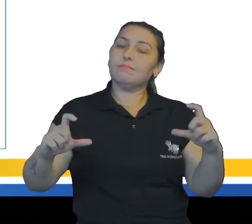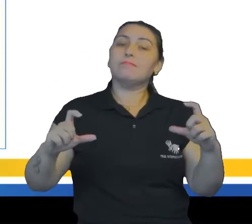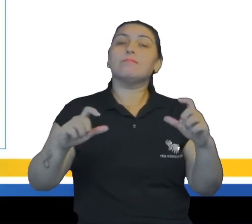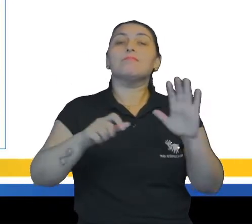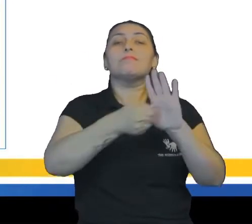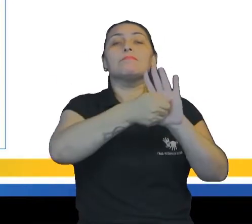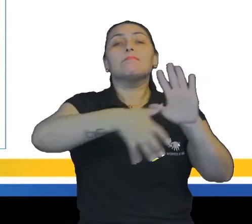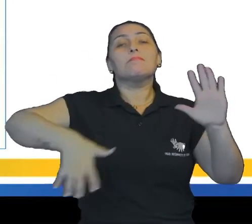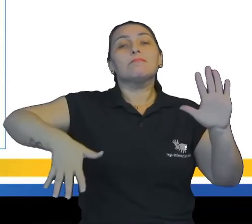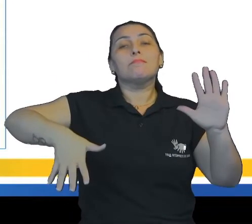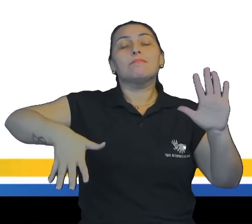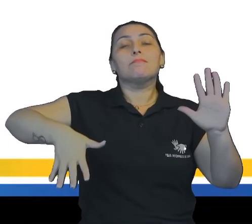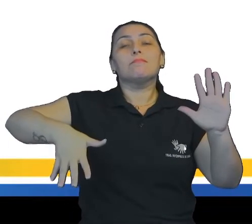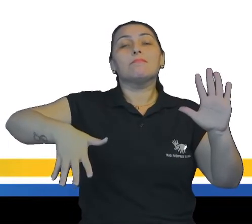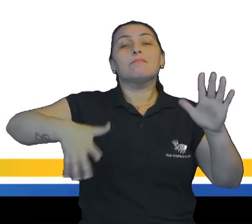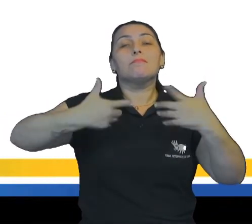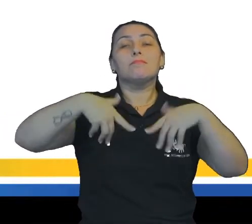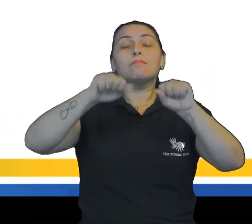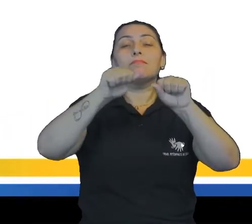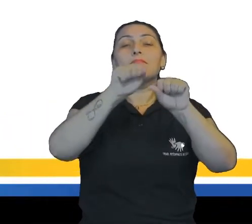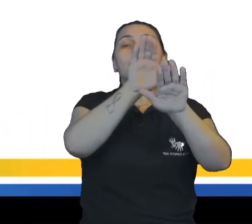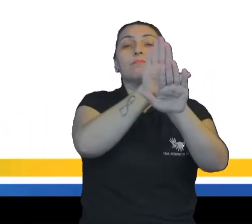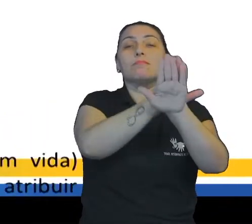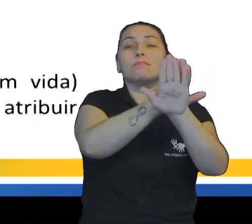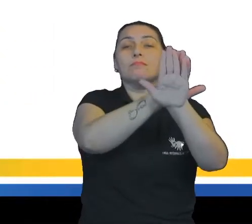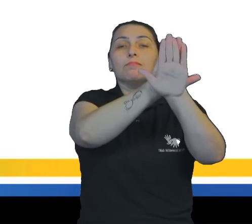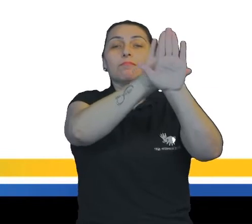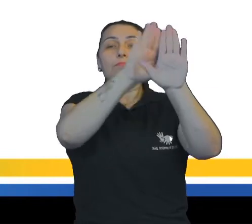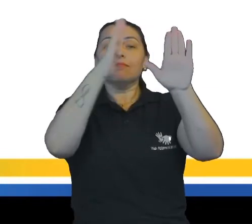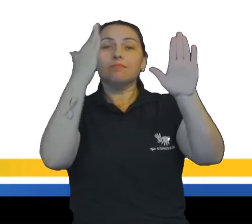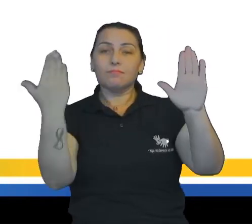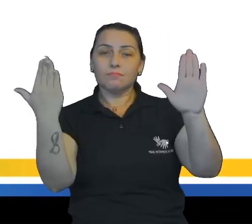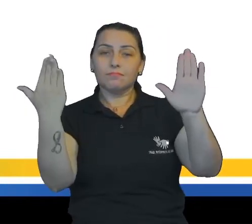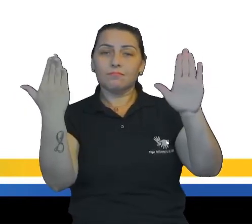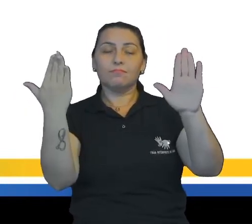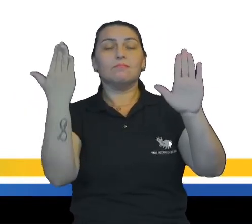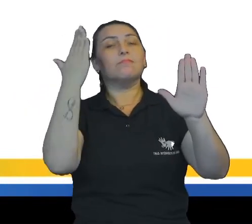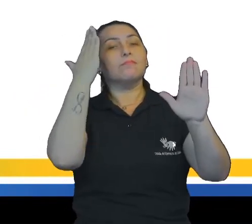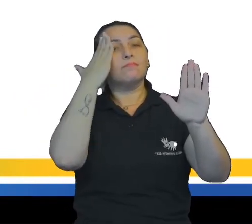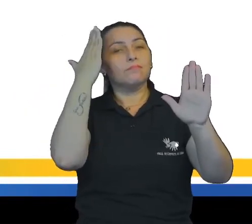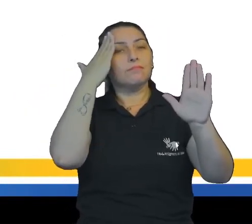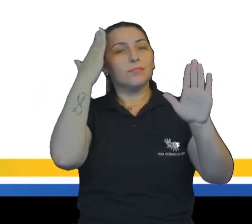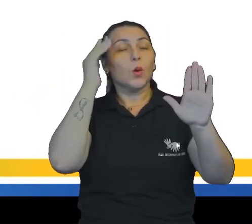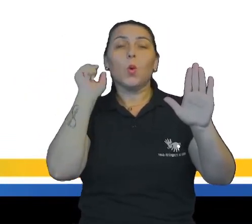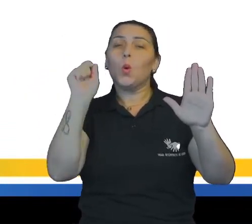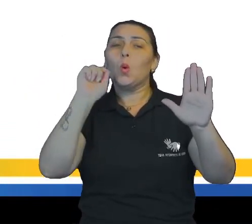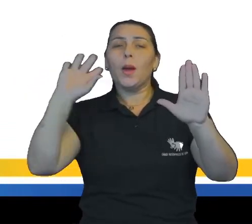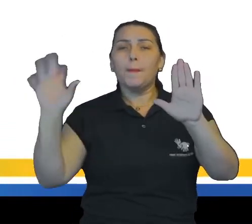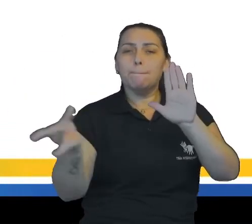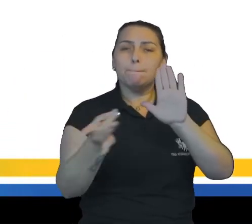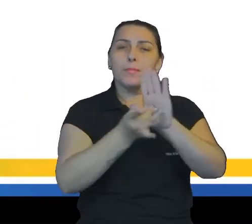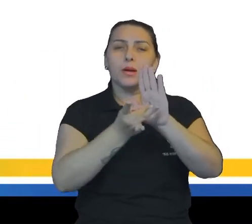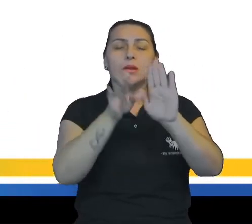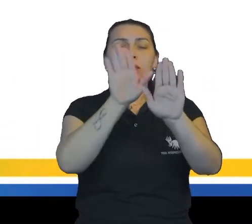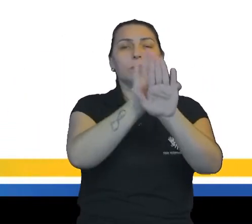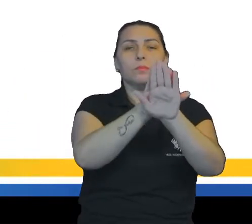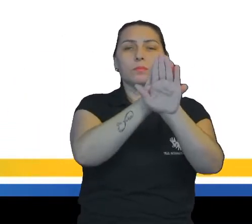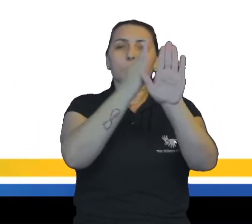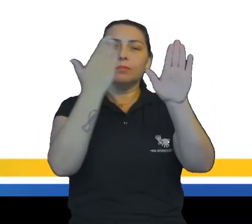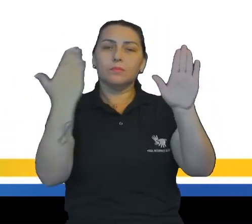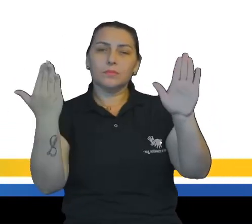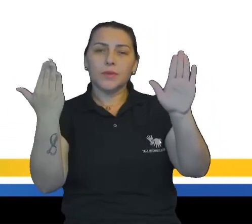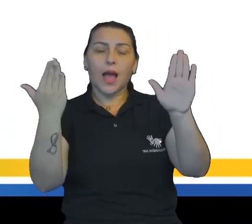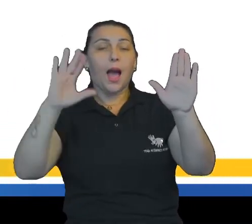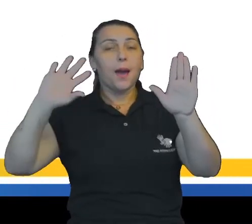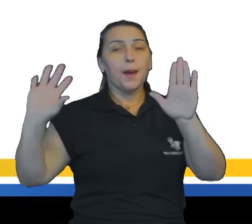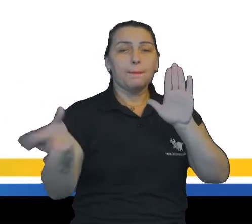linguagem antítese. Aqui agora nós vamos entender melhor o que é a personificação e a antítese. A